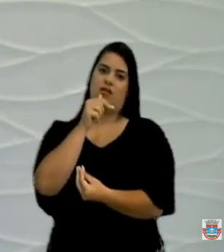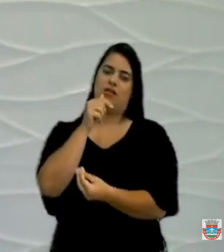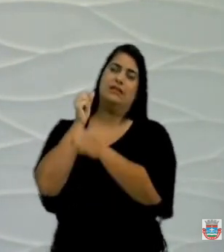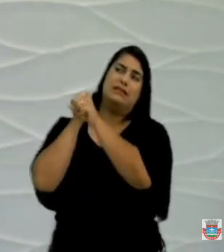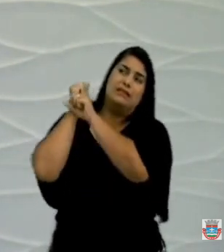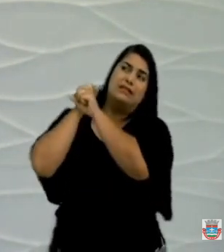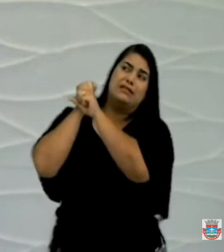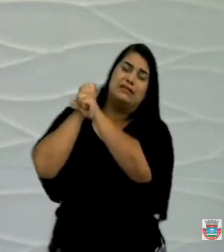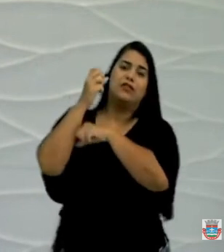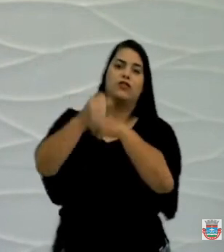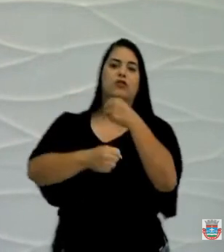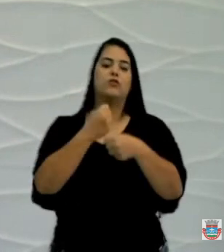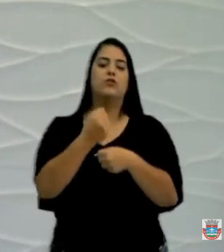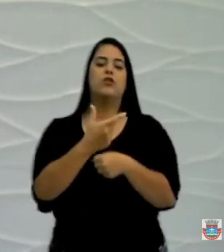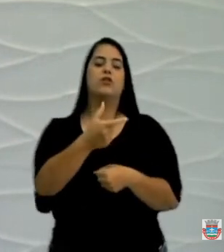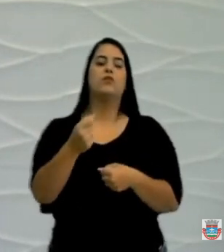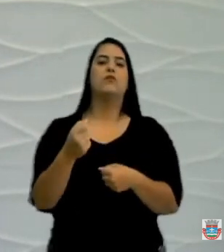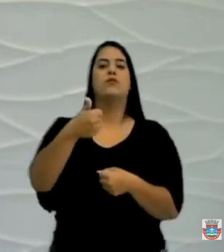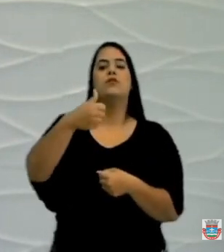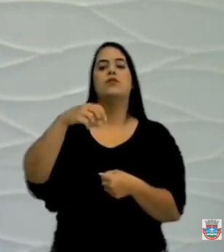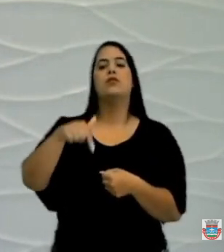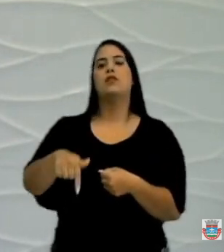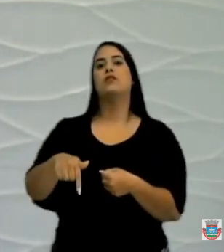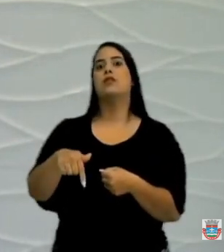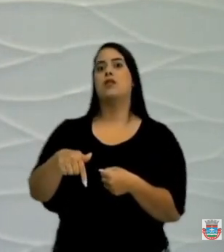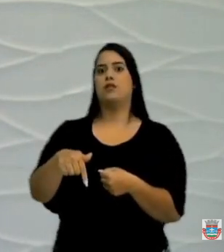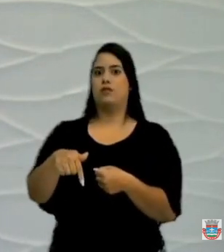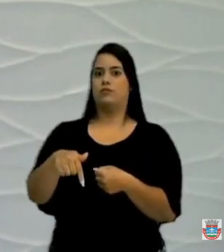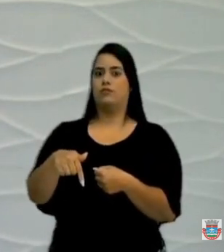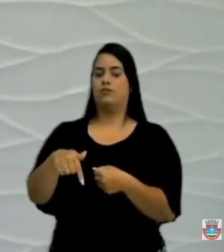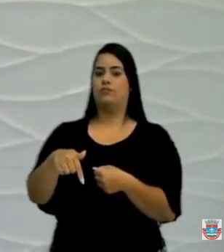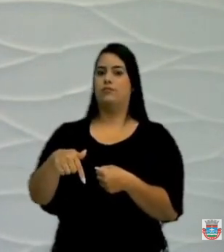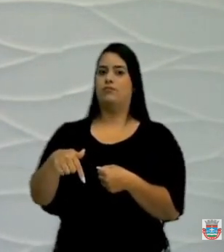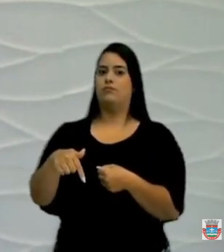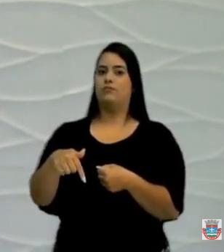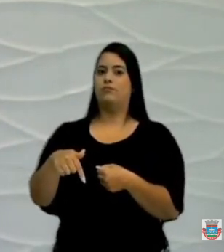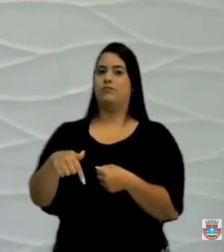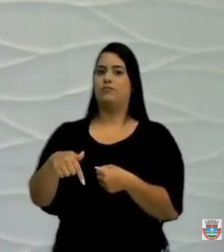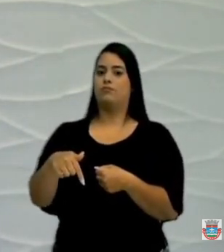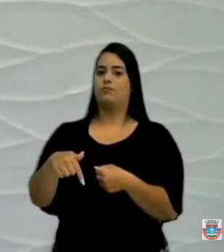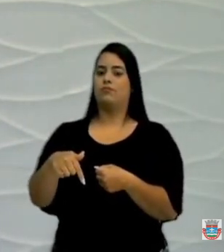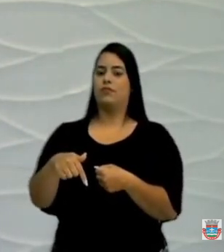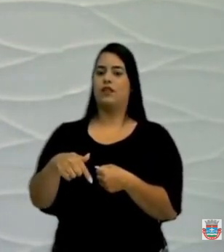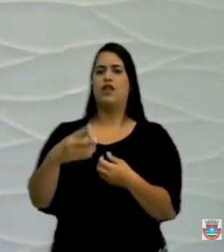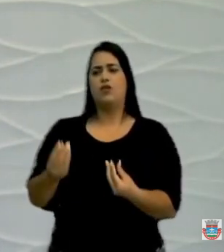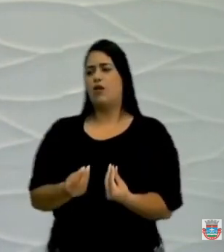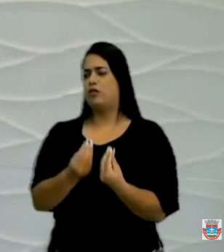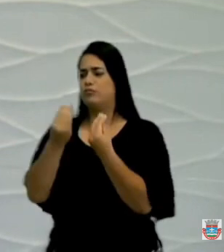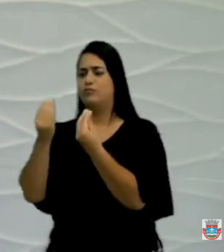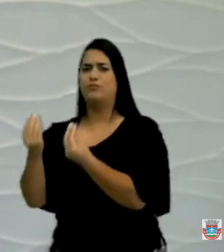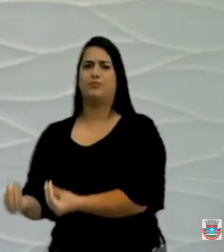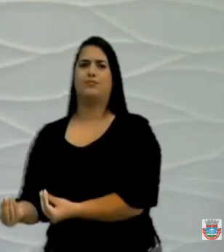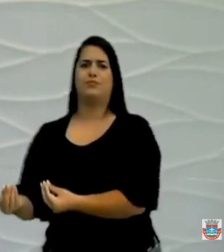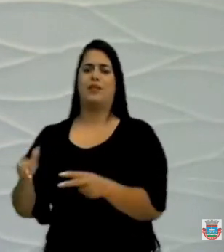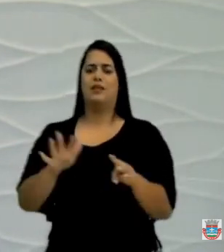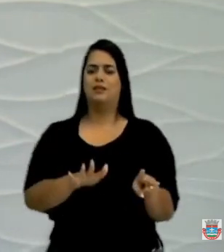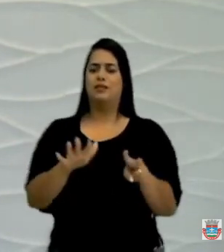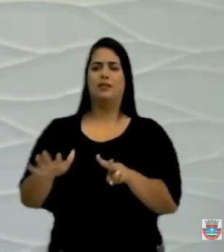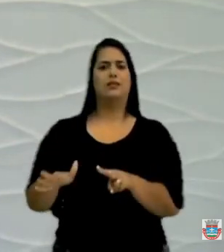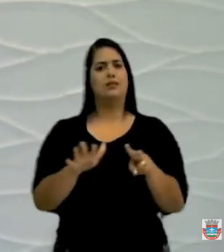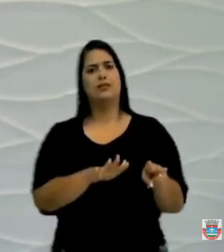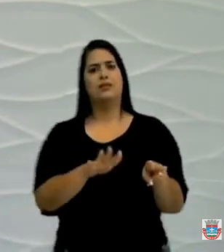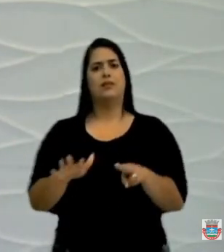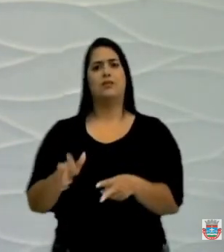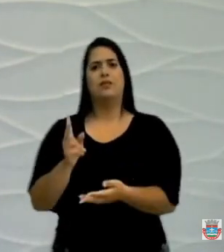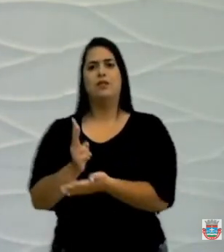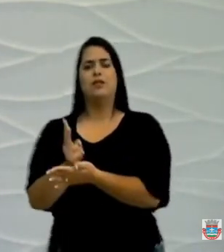2017, eu vou falar de quando estou aqui nessa casa. Desde 2017, que eu levo água todas as semanas. Podem ver na